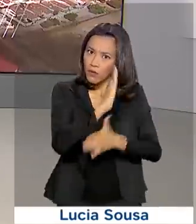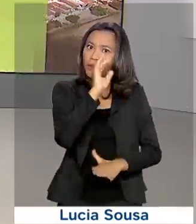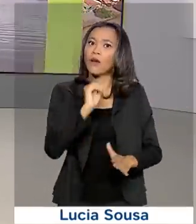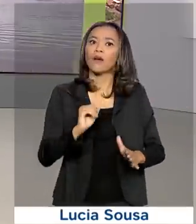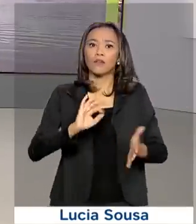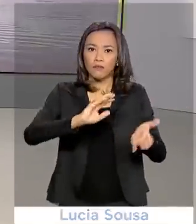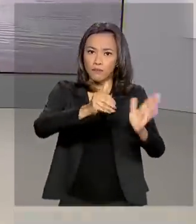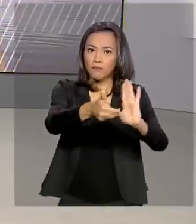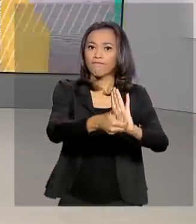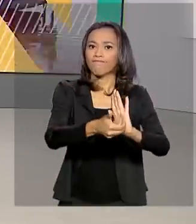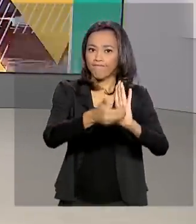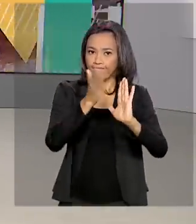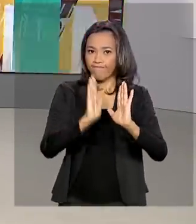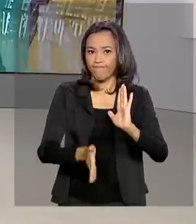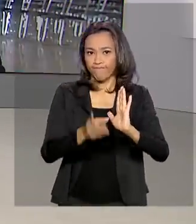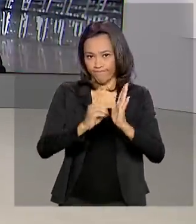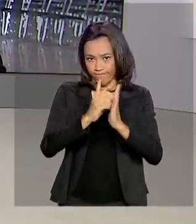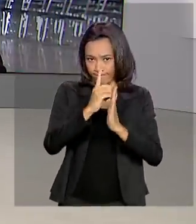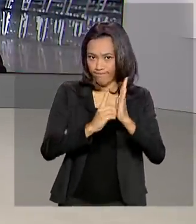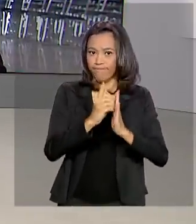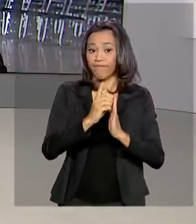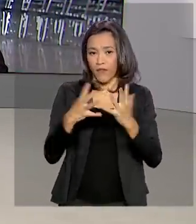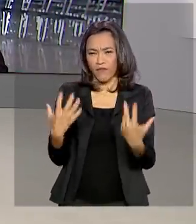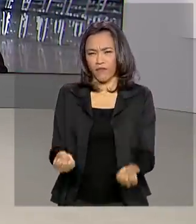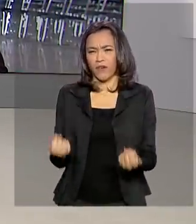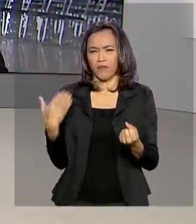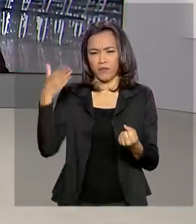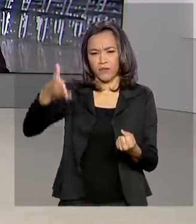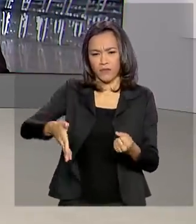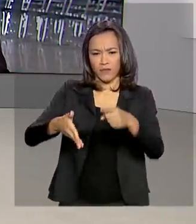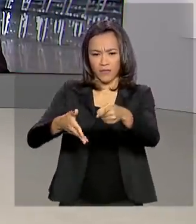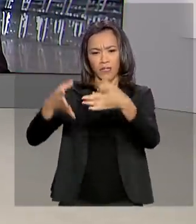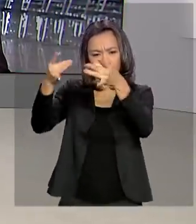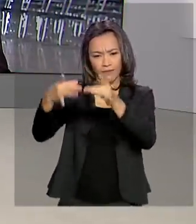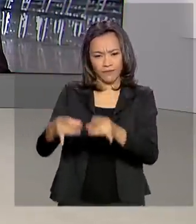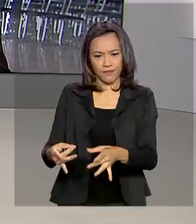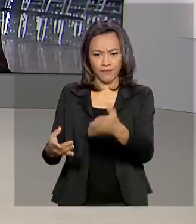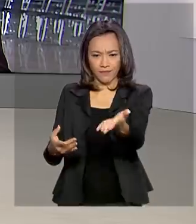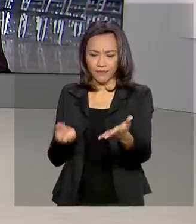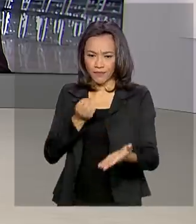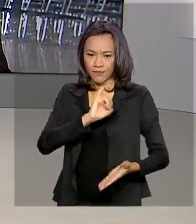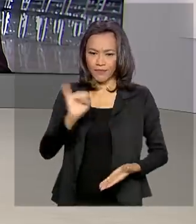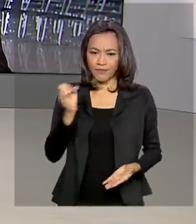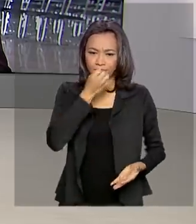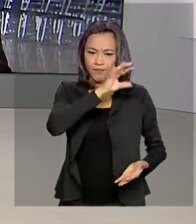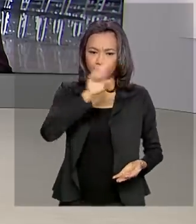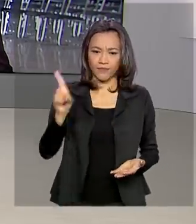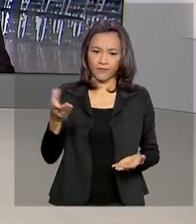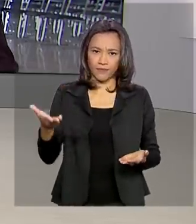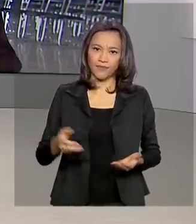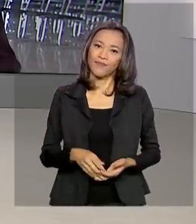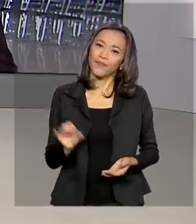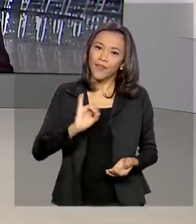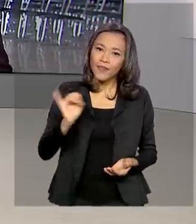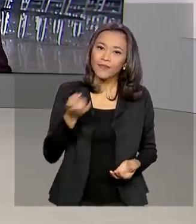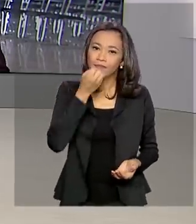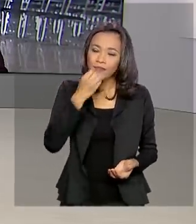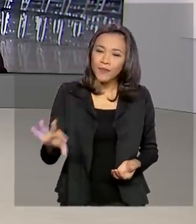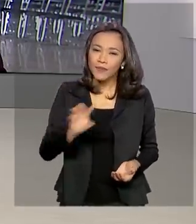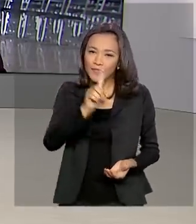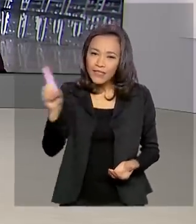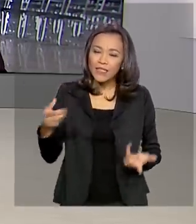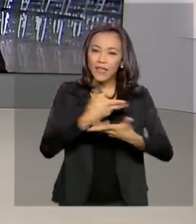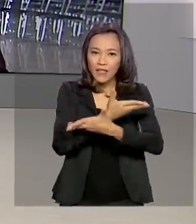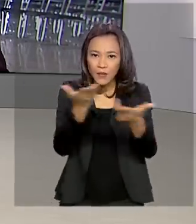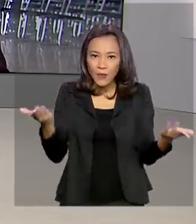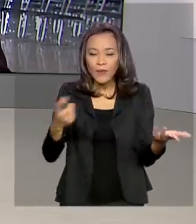Nós vamos direto ao Palácio do Planalto. Glauco de Queiroz tem as informações para a gente. Oi, Glauco. Bom dia. Oi, Renata. Bom dia para você. Bom dia